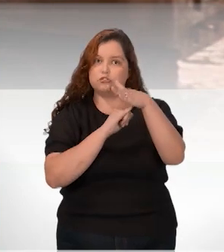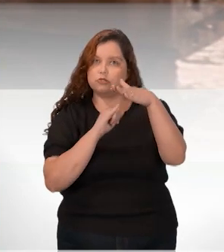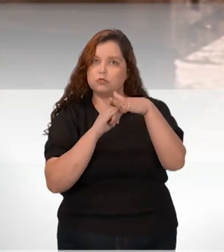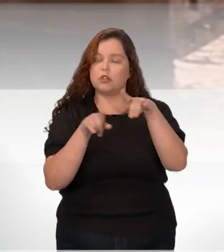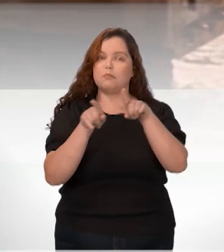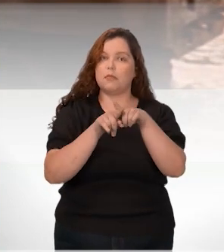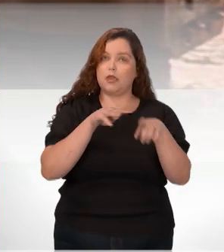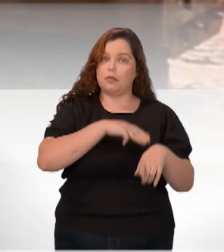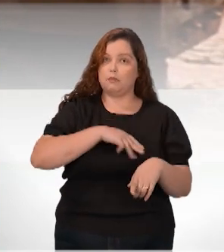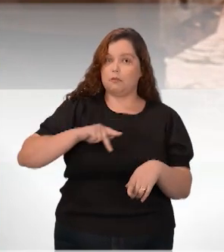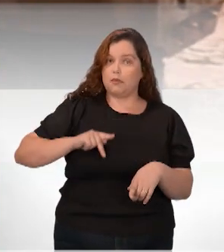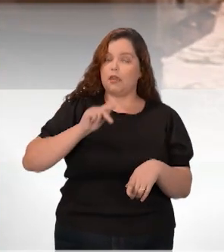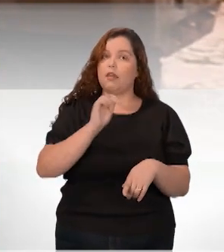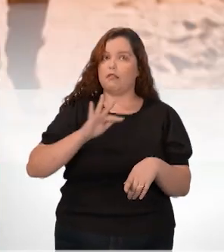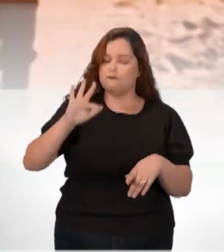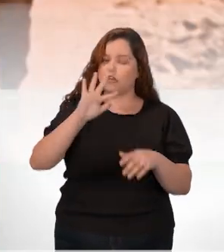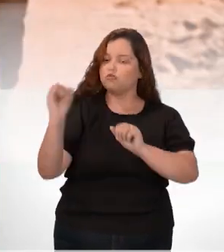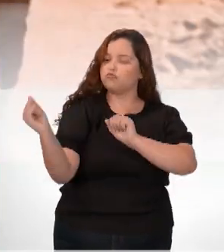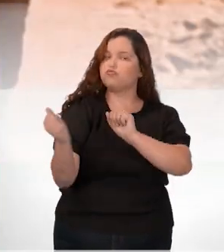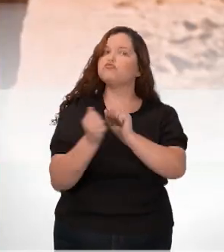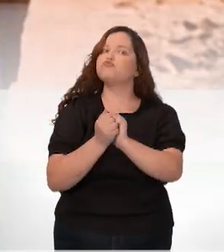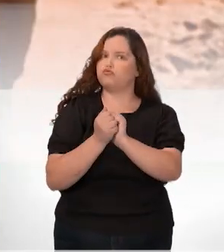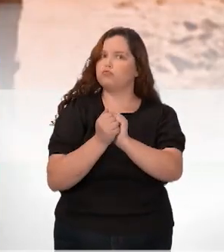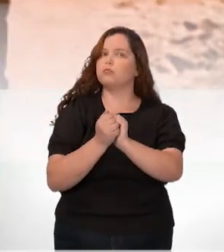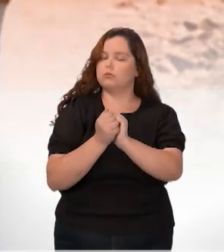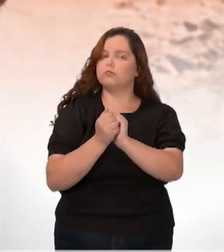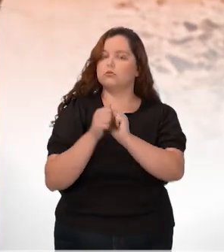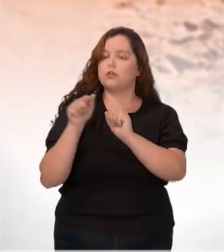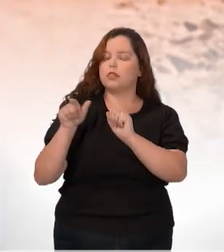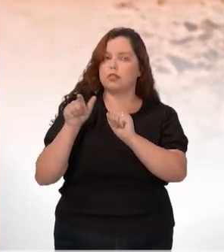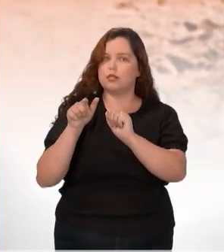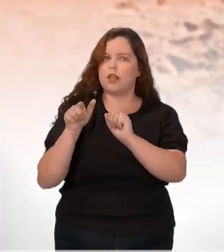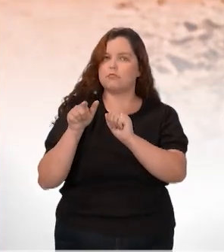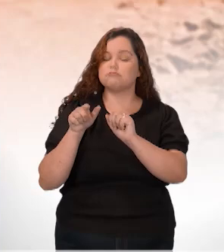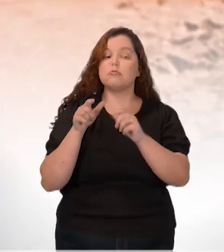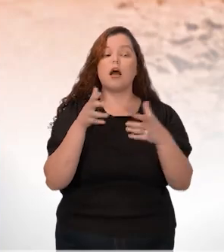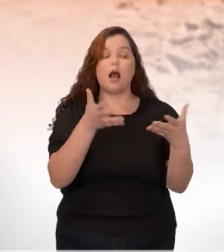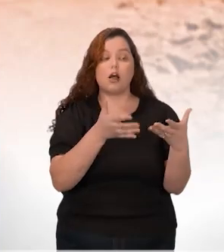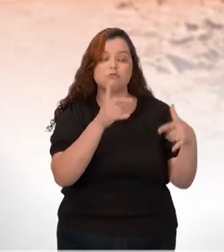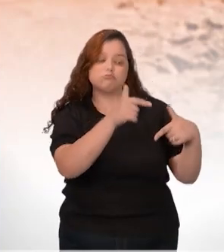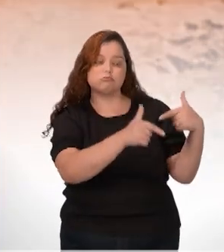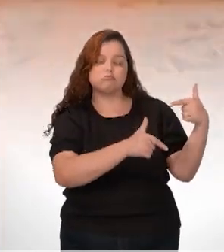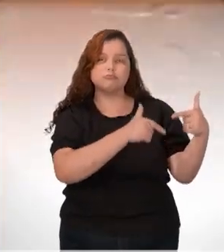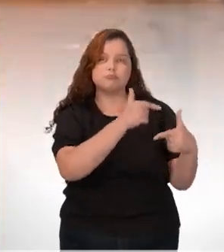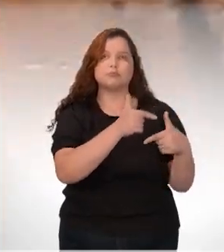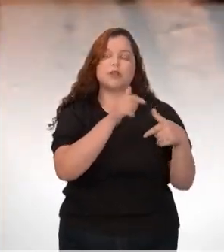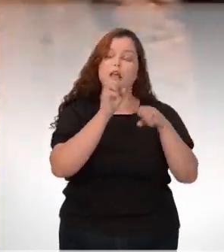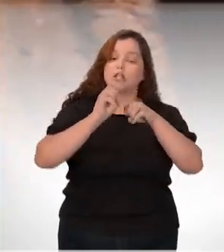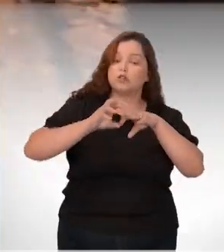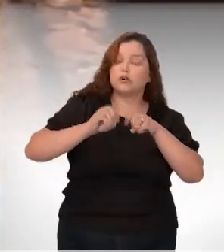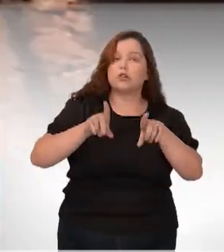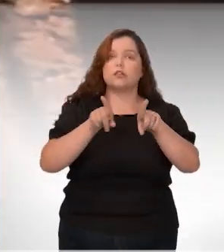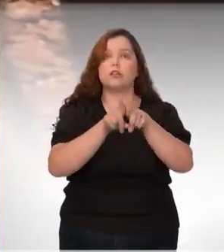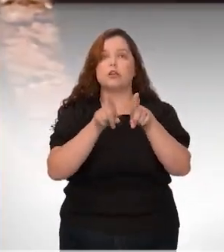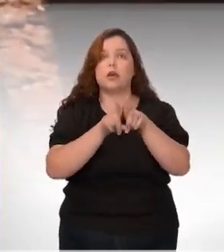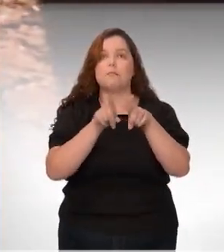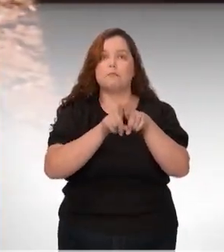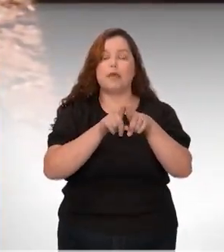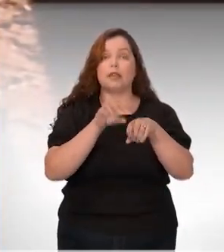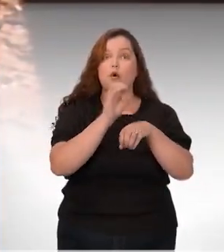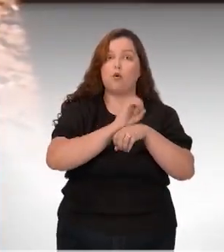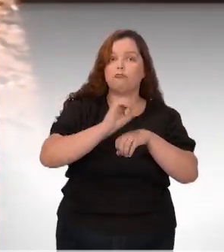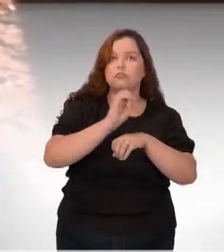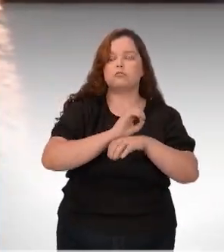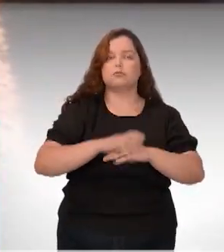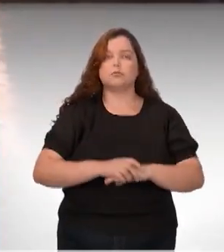o MPF estão integrando os moradores de São Sebastião nesse trabalho com ações educativas e a realização de